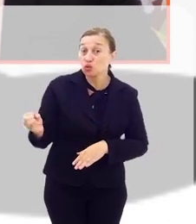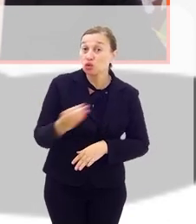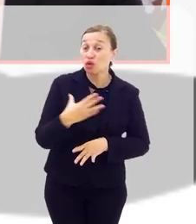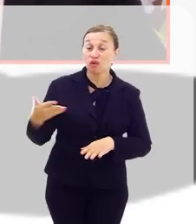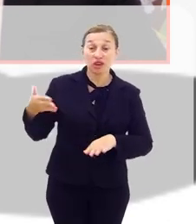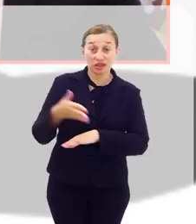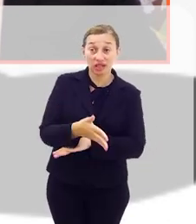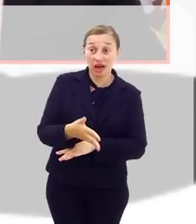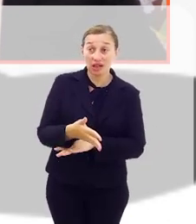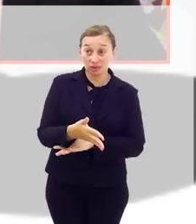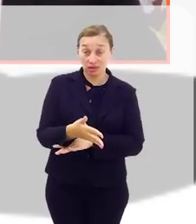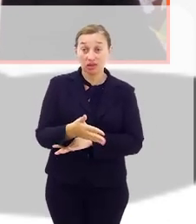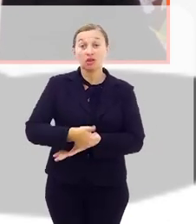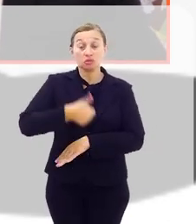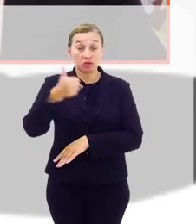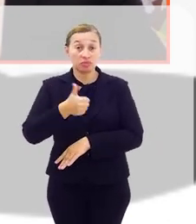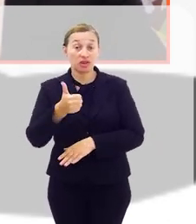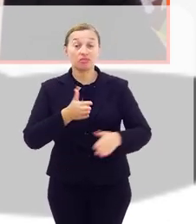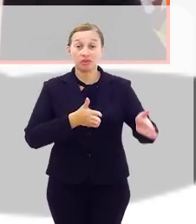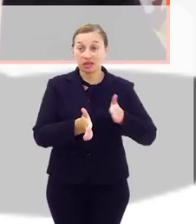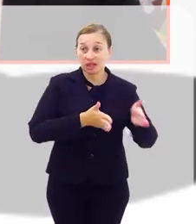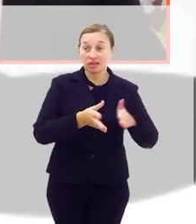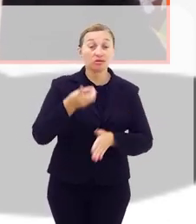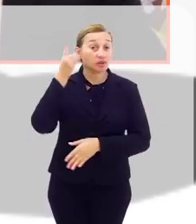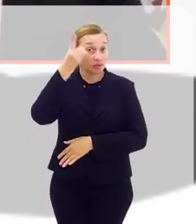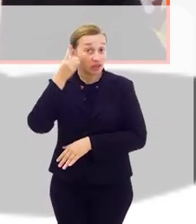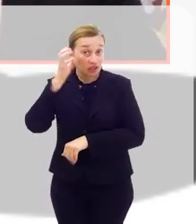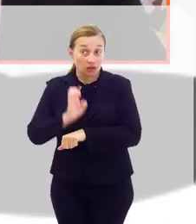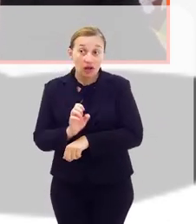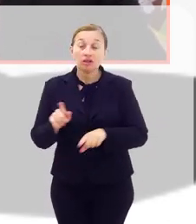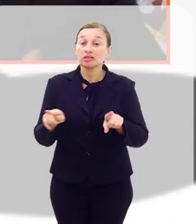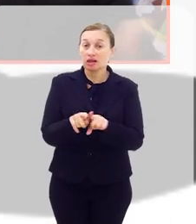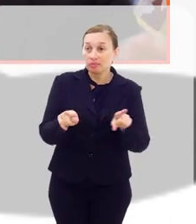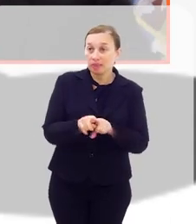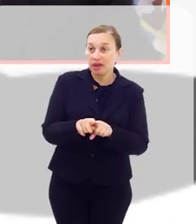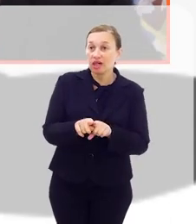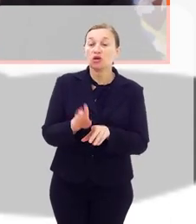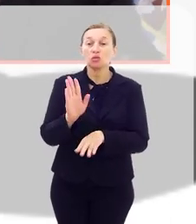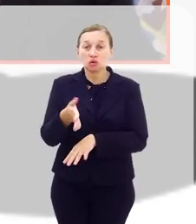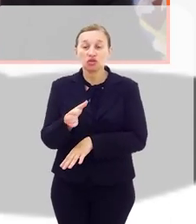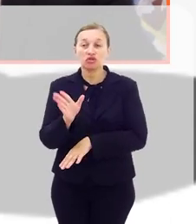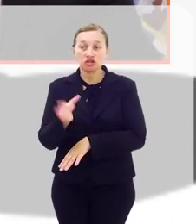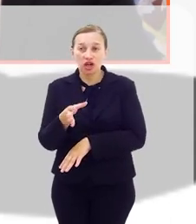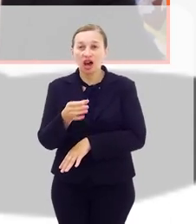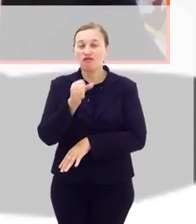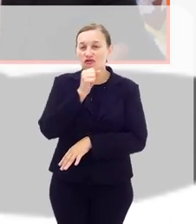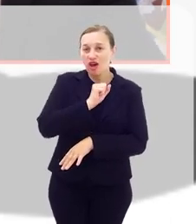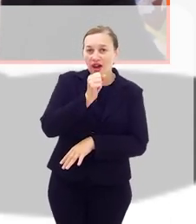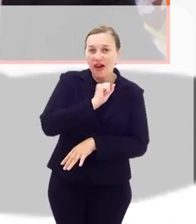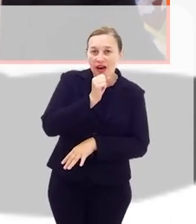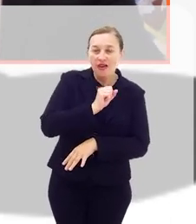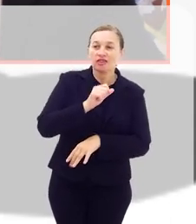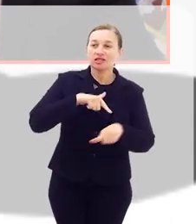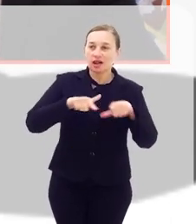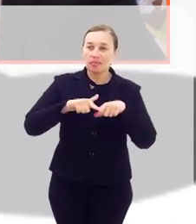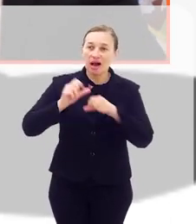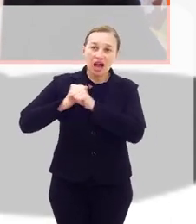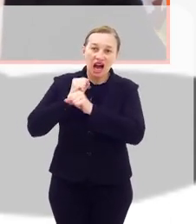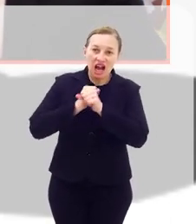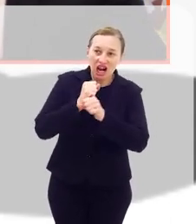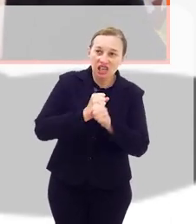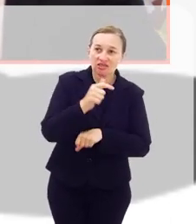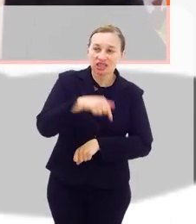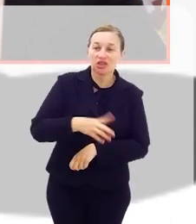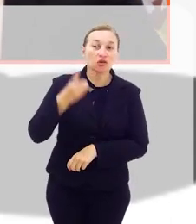novatos que entraram, podemos assim dizer, no primeiro mandato como deputado estadual, como os veteranos que já estão aqui no quinto, no terceiro, no